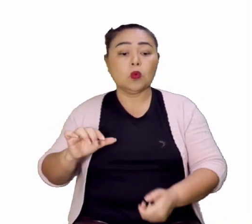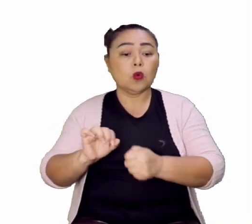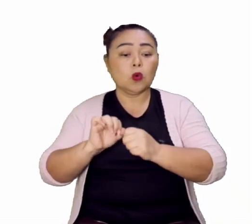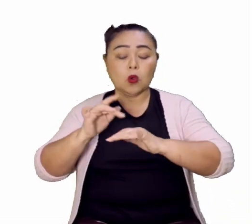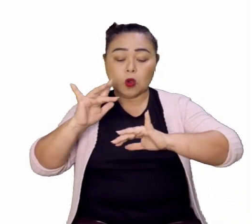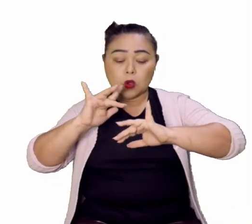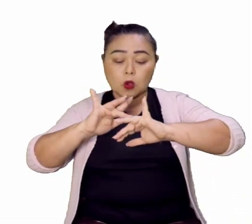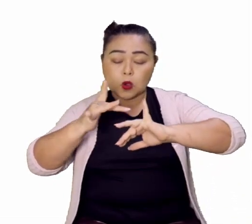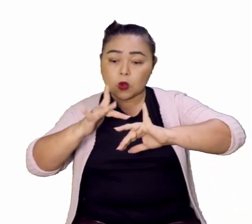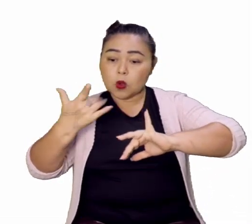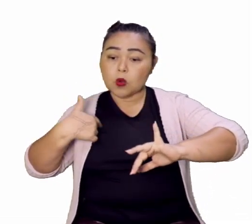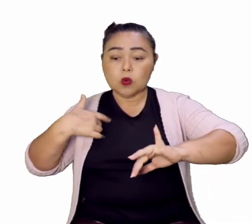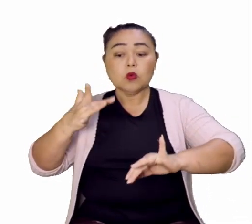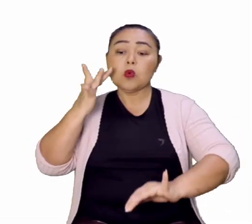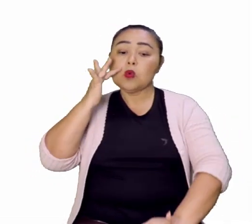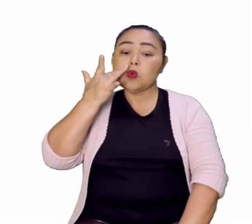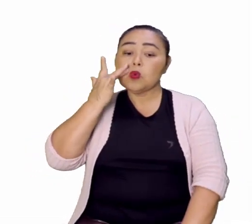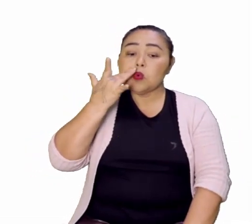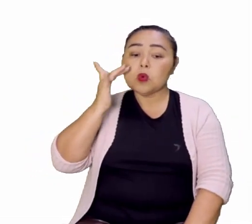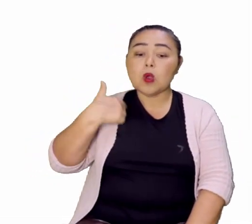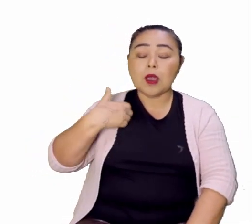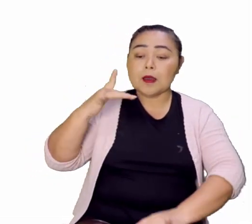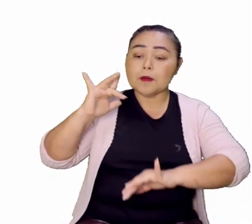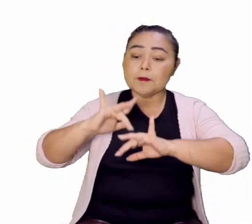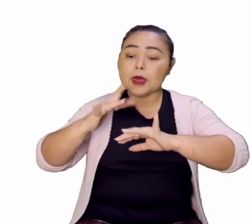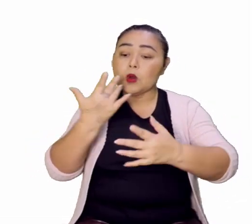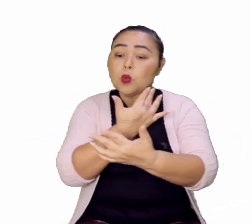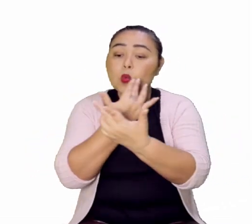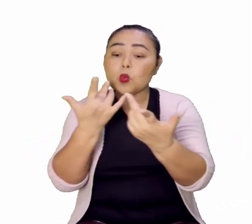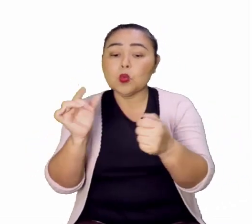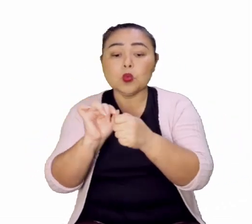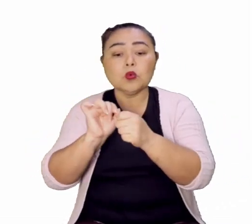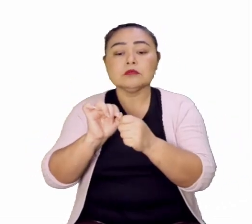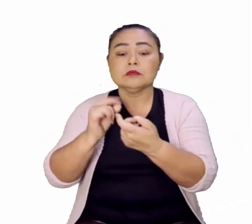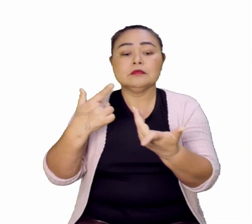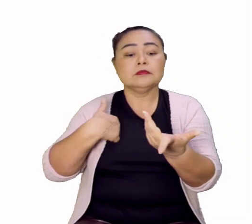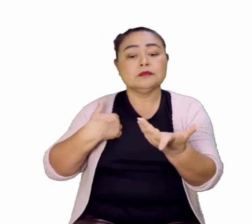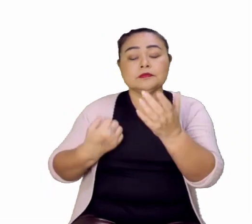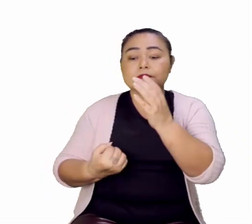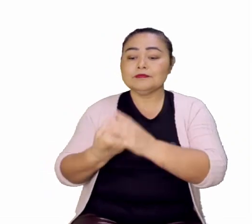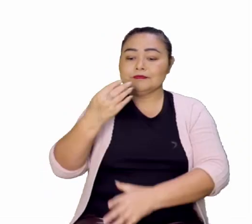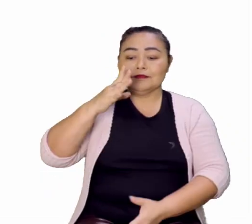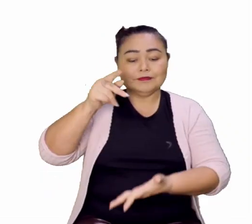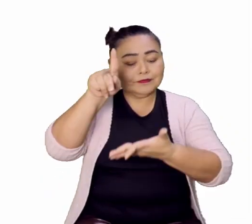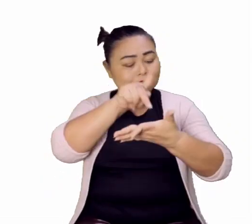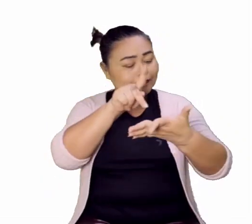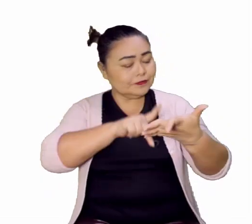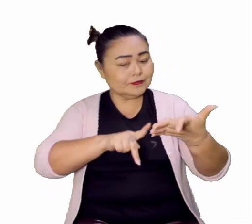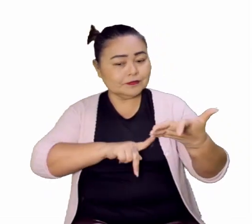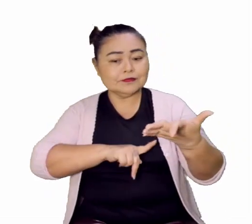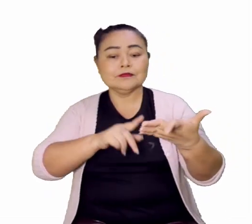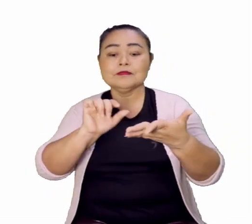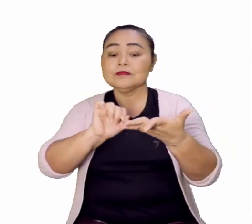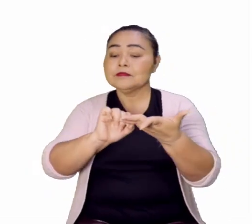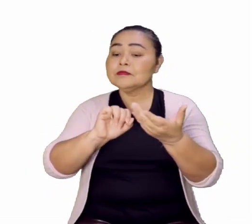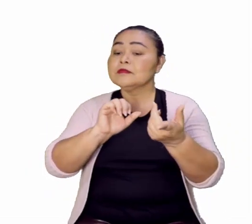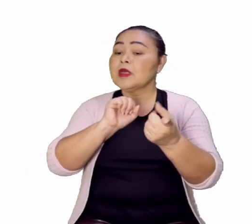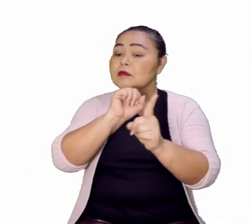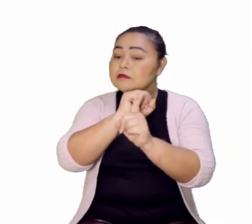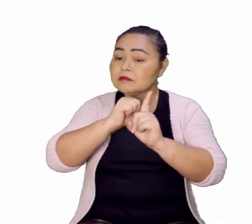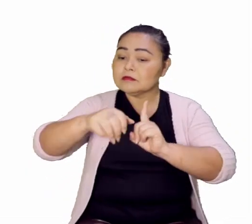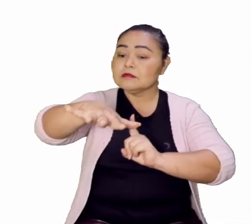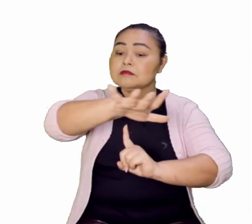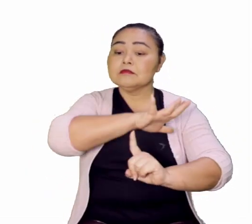A origem desse traço contraditório que o poeta afirma caracterizar a sociedade mineira remete